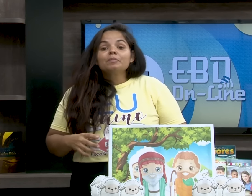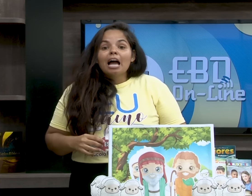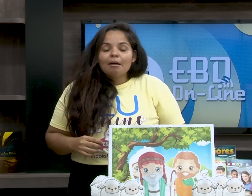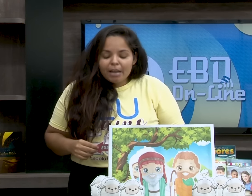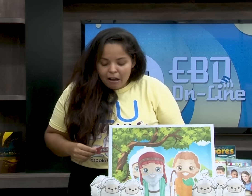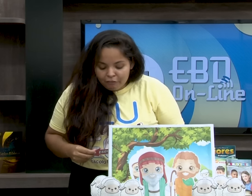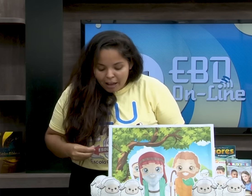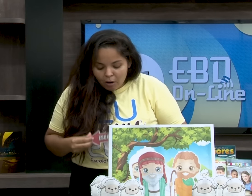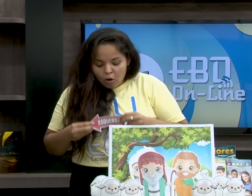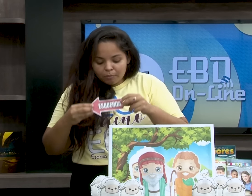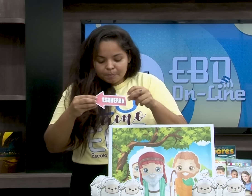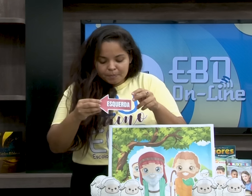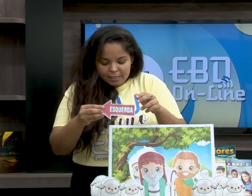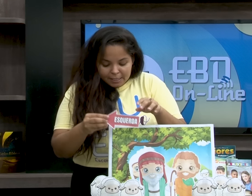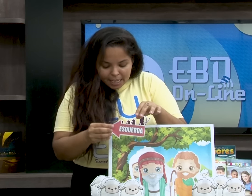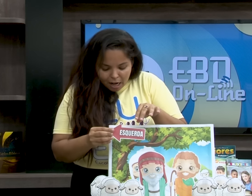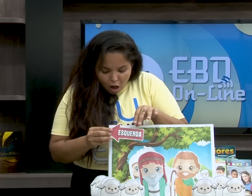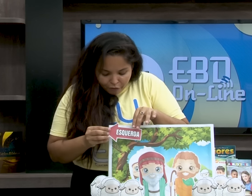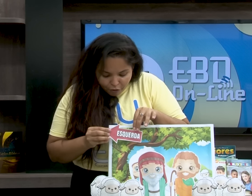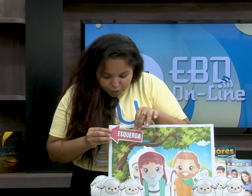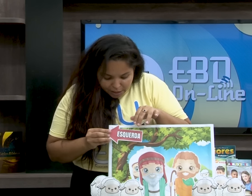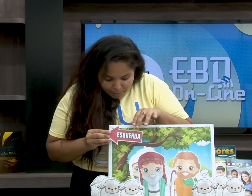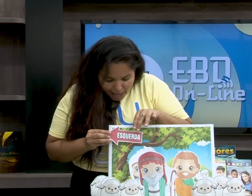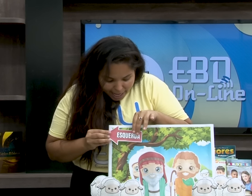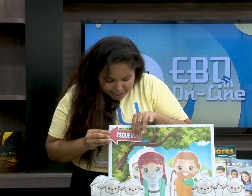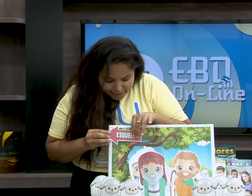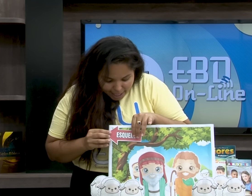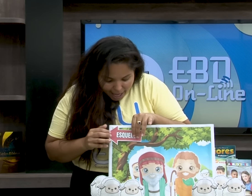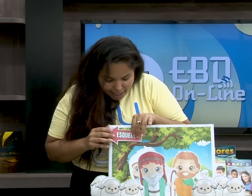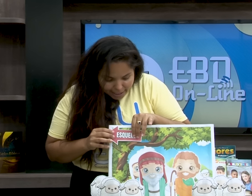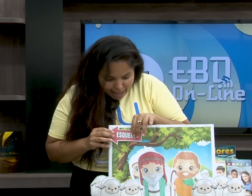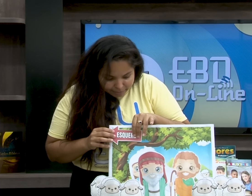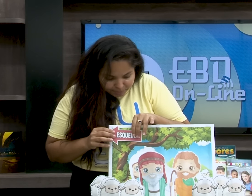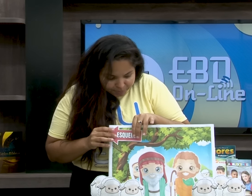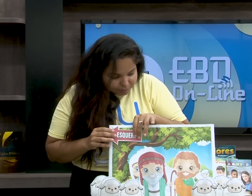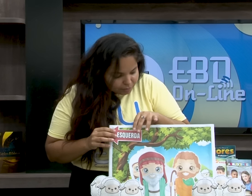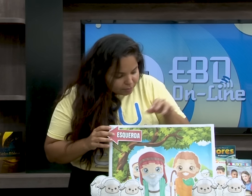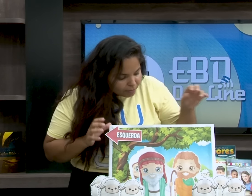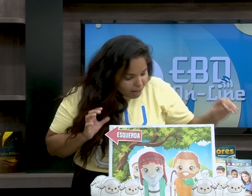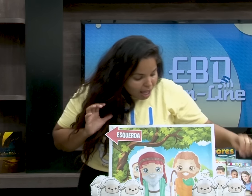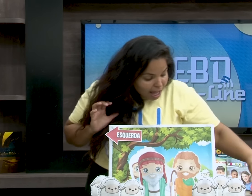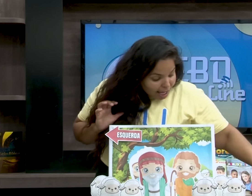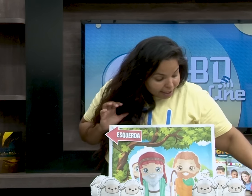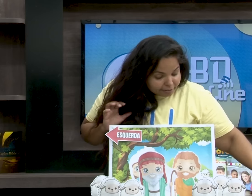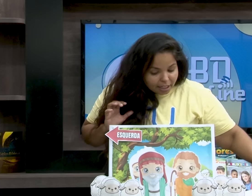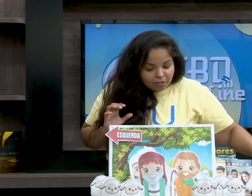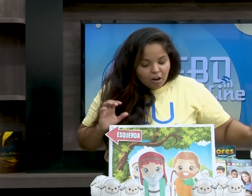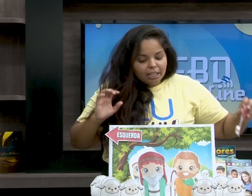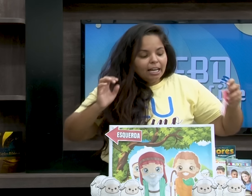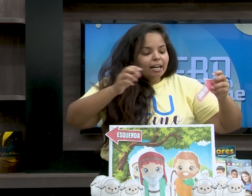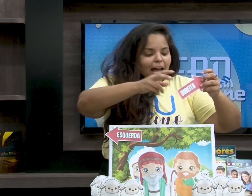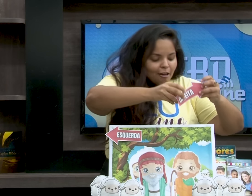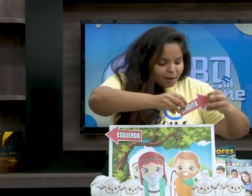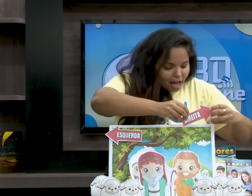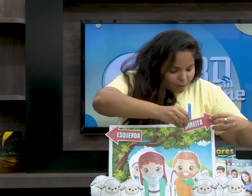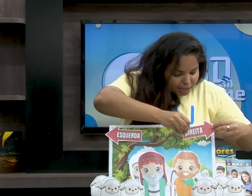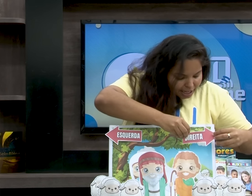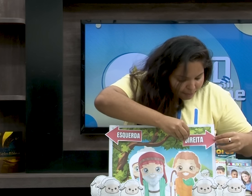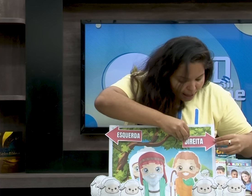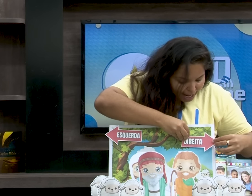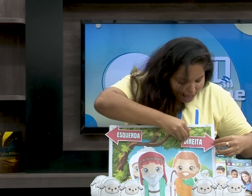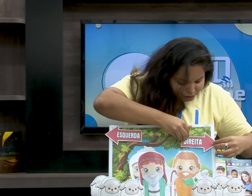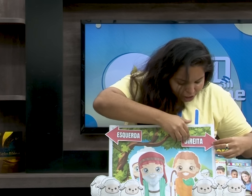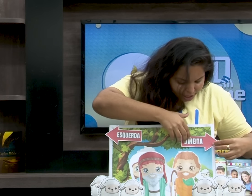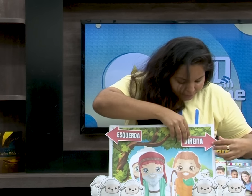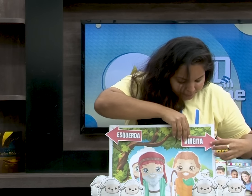que Abraão falou? Se Ló fosse para a esquerda, então, olha, Abraão